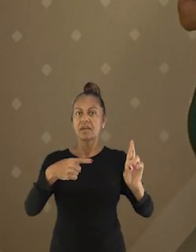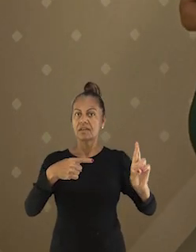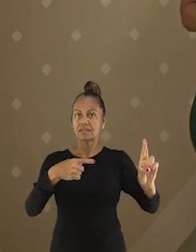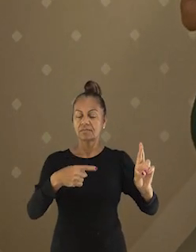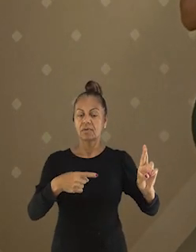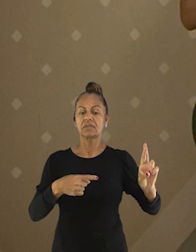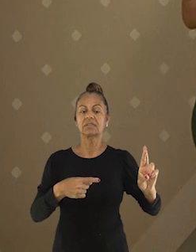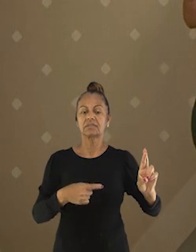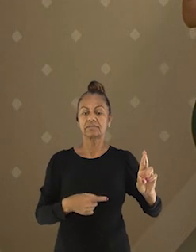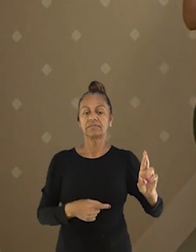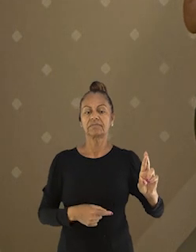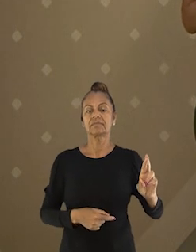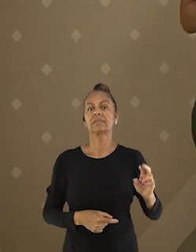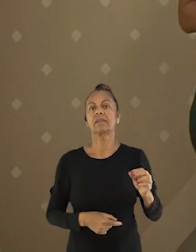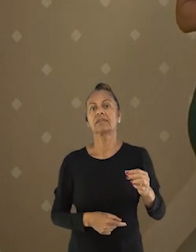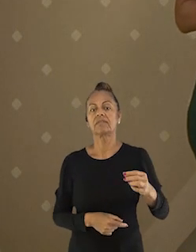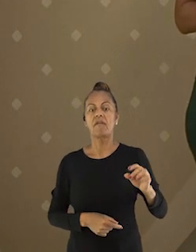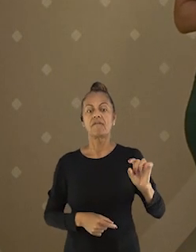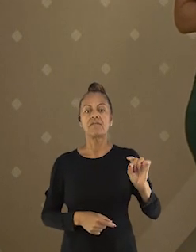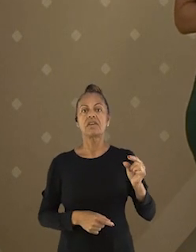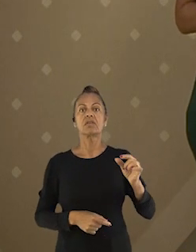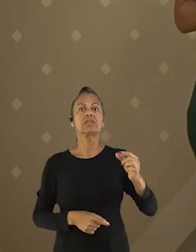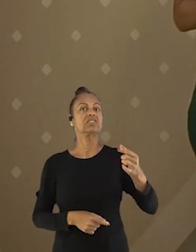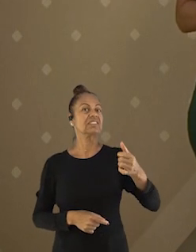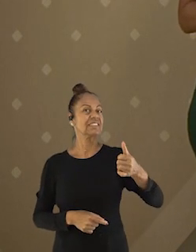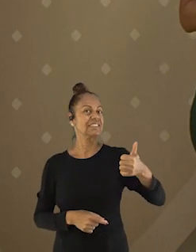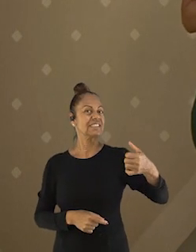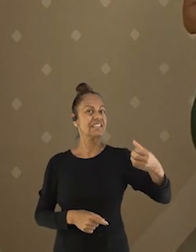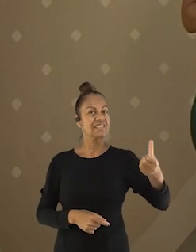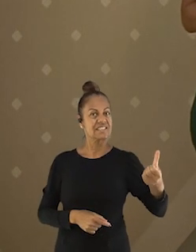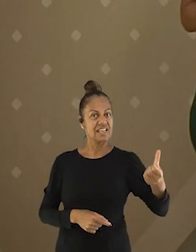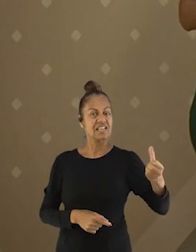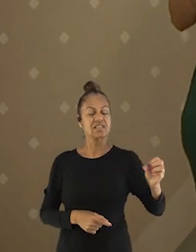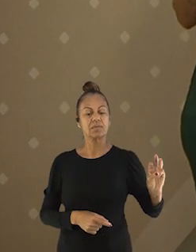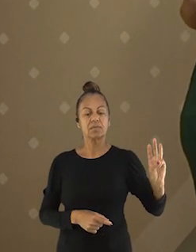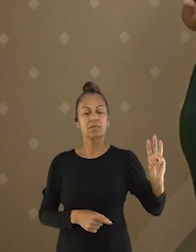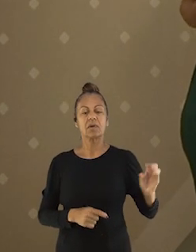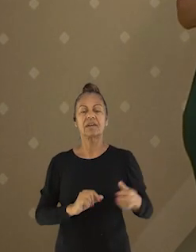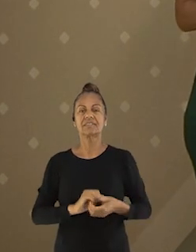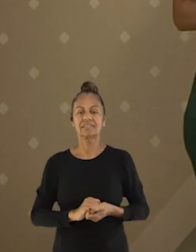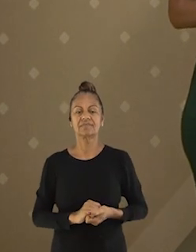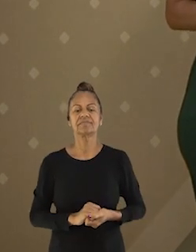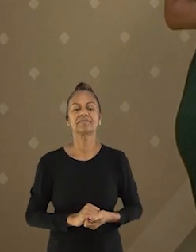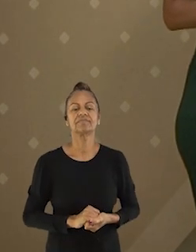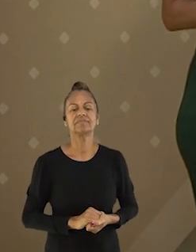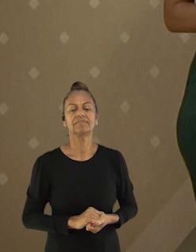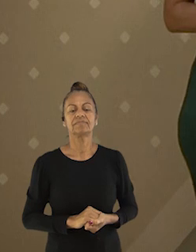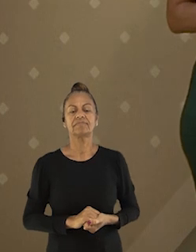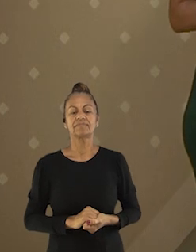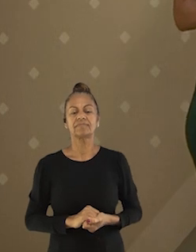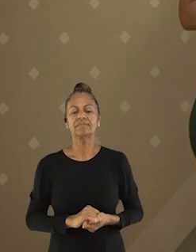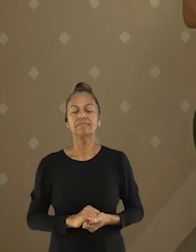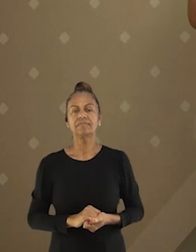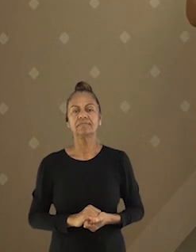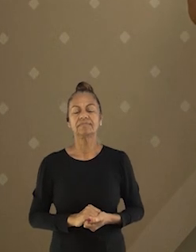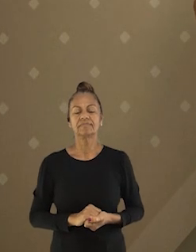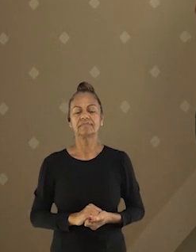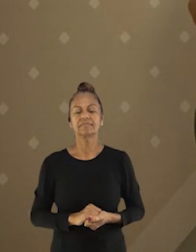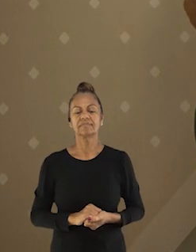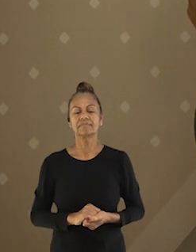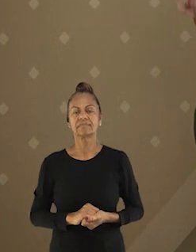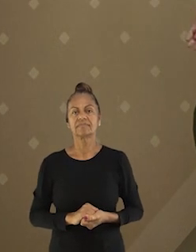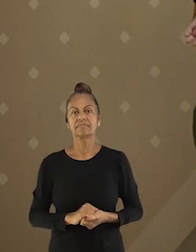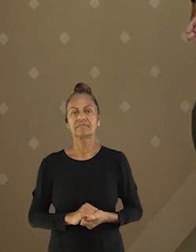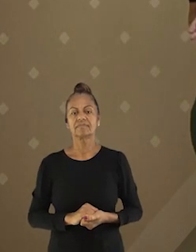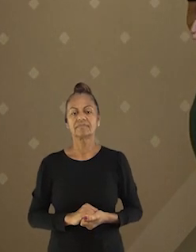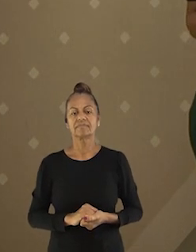resultar em 2,16 quilowatts. Então, esse é o gasto total por mês em